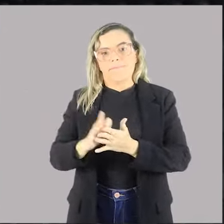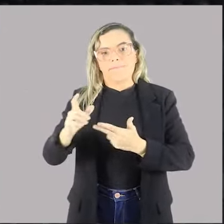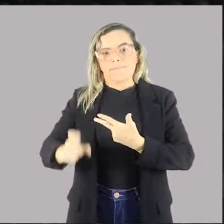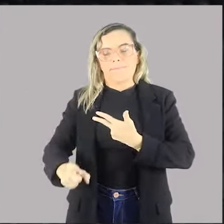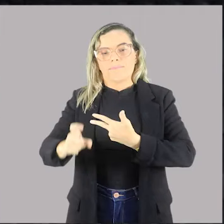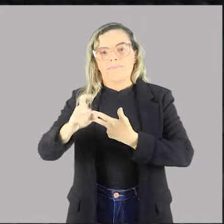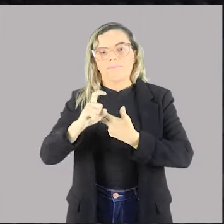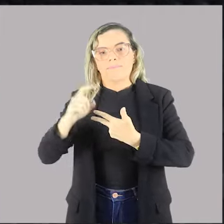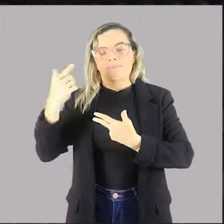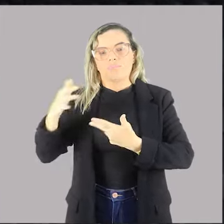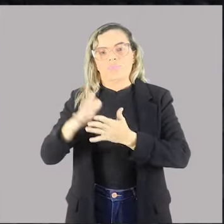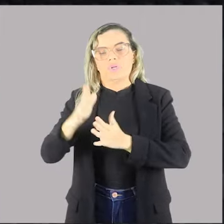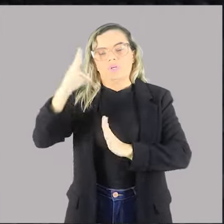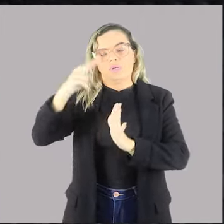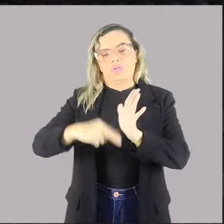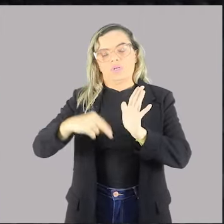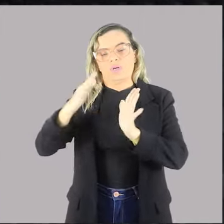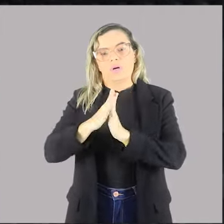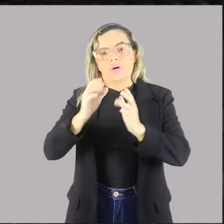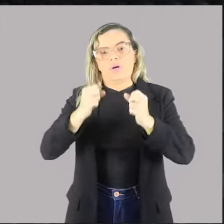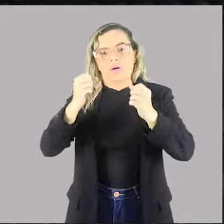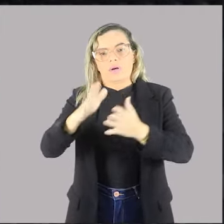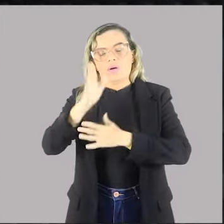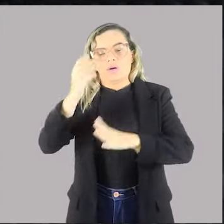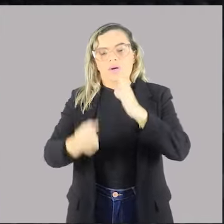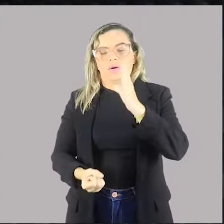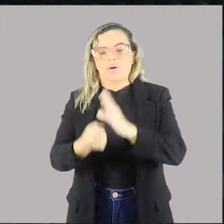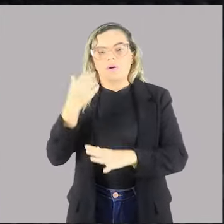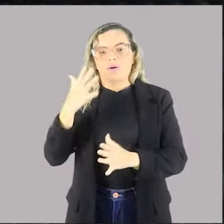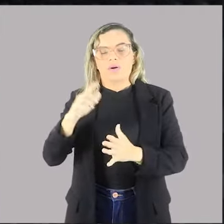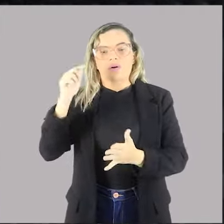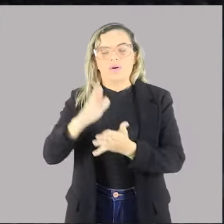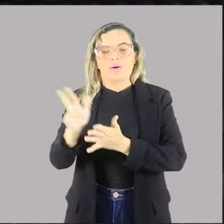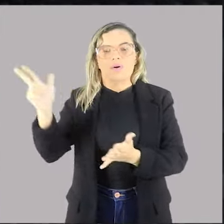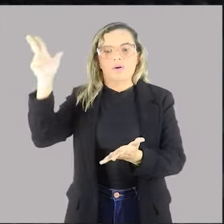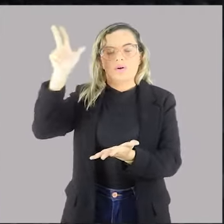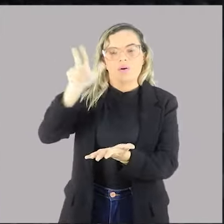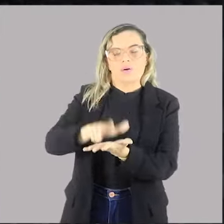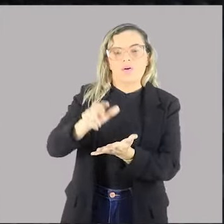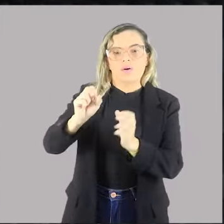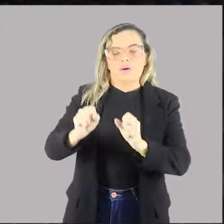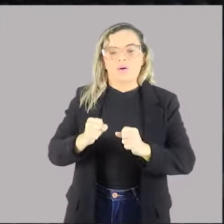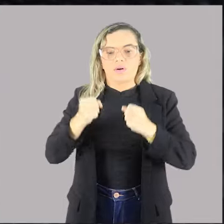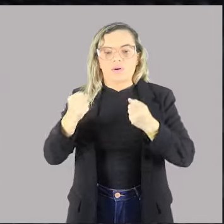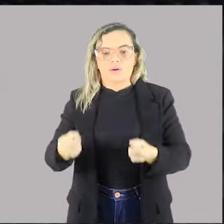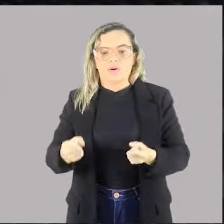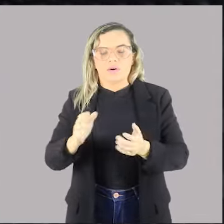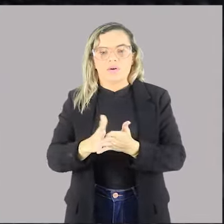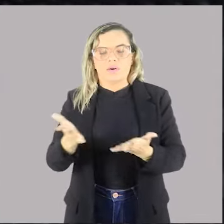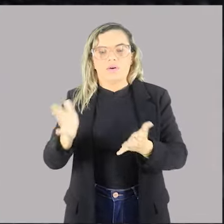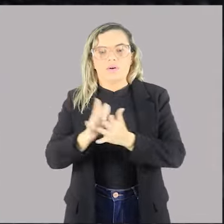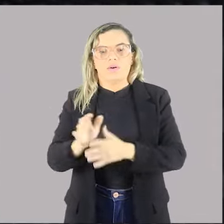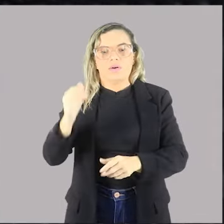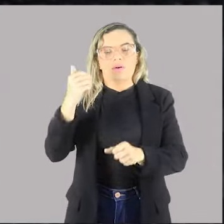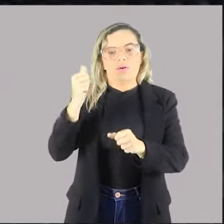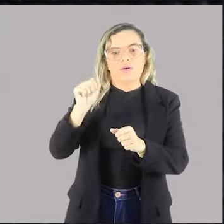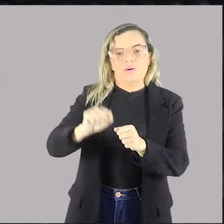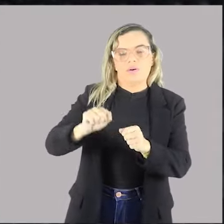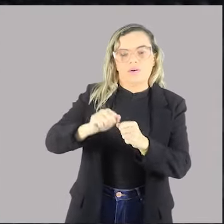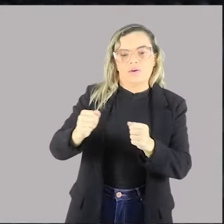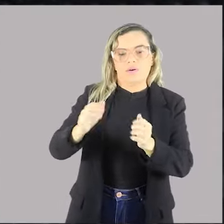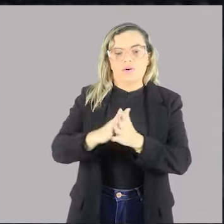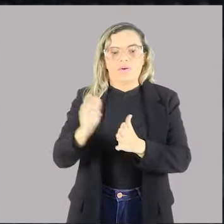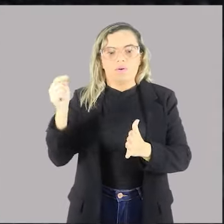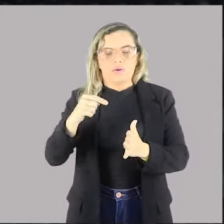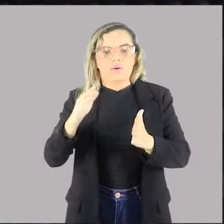através do poder normativo, poderá criar regulamentos que possam trazer uma viabilidade aos atos